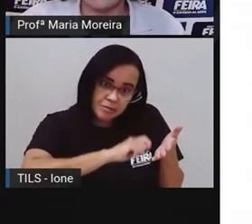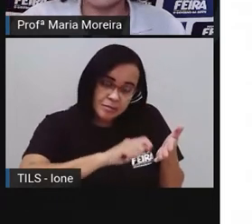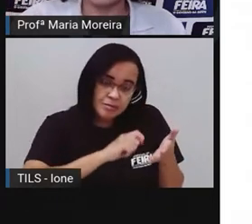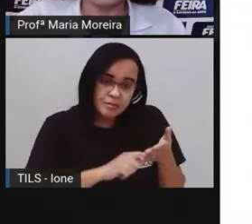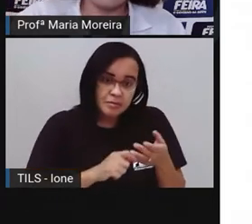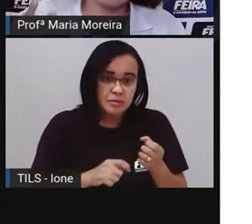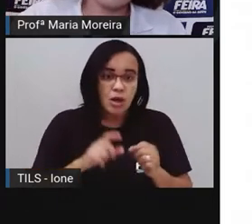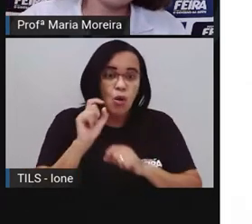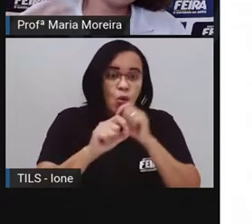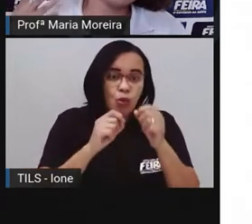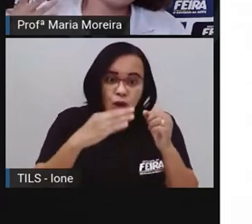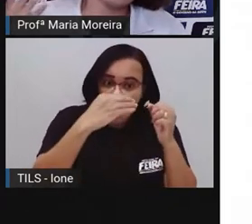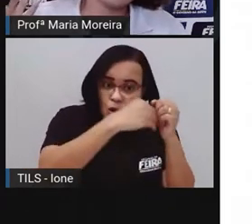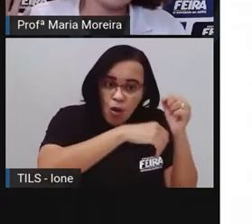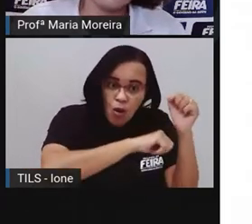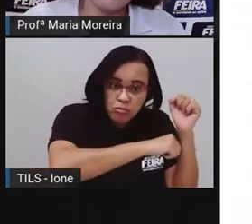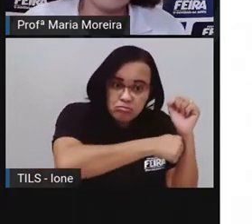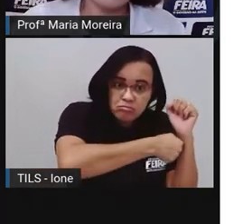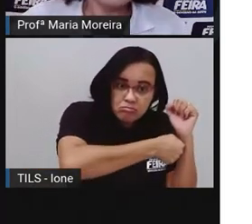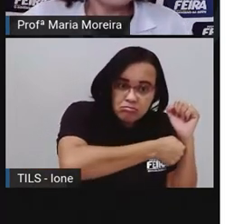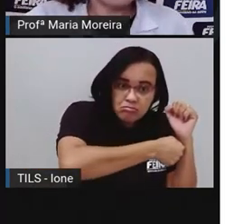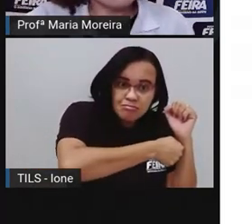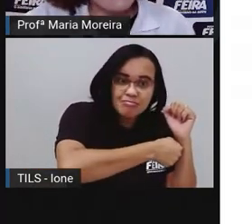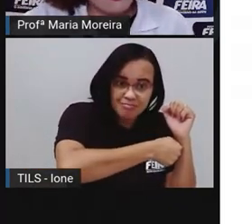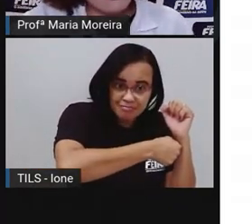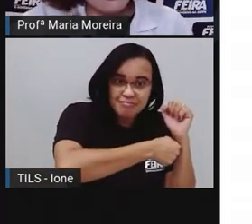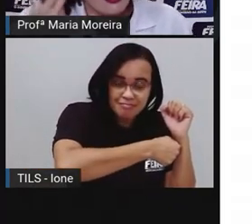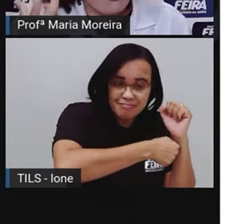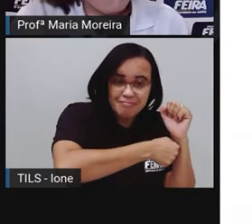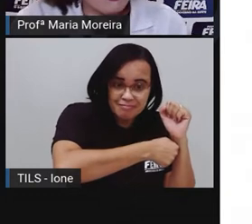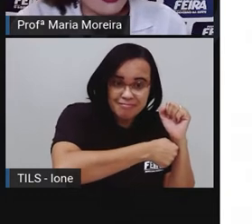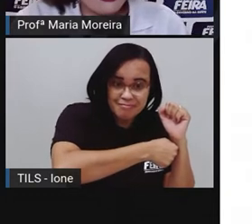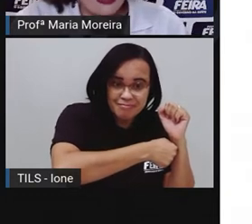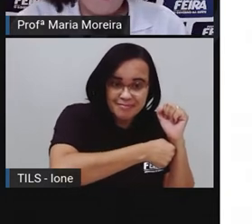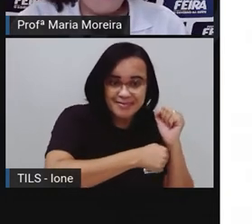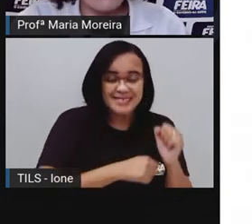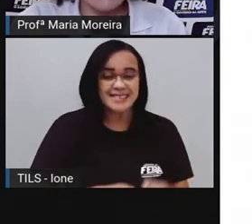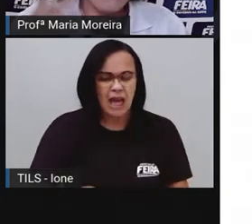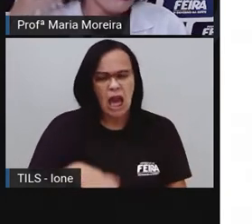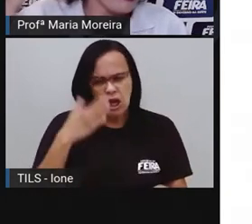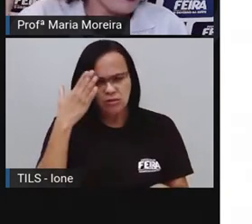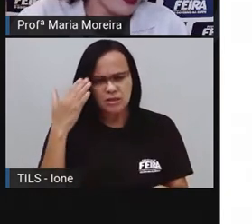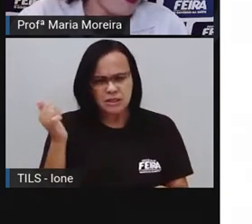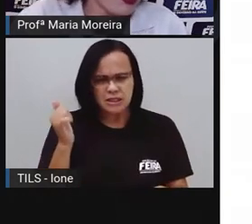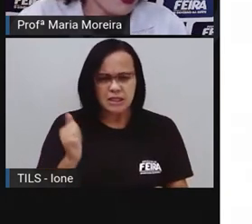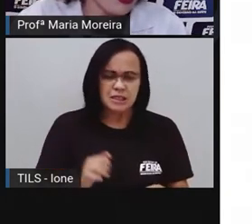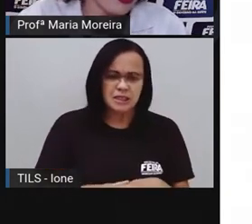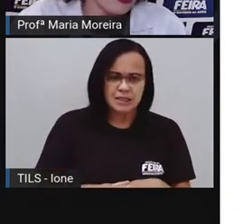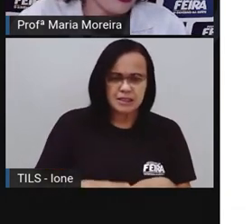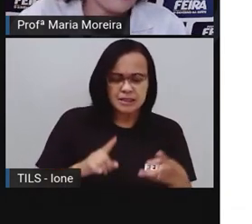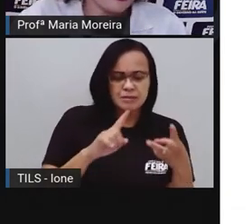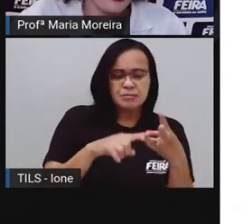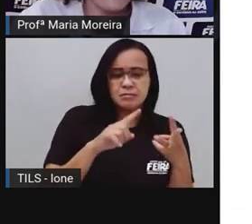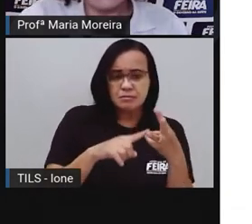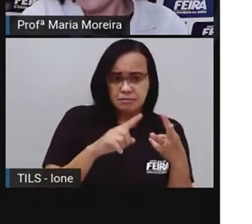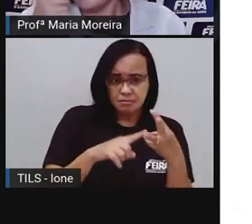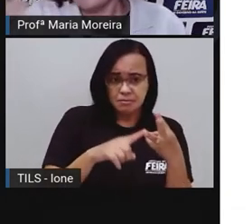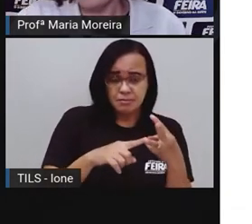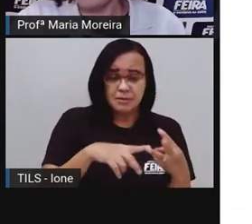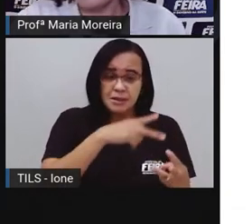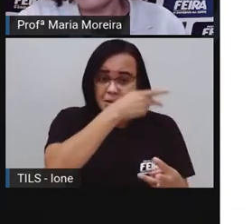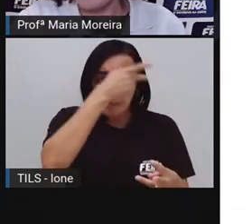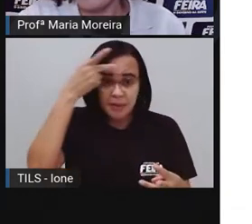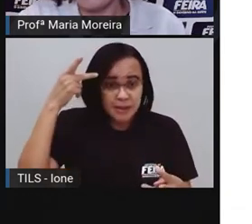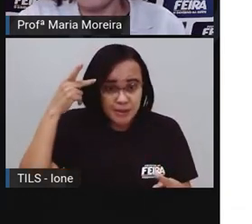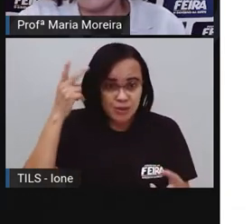com você é o quê? Subjetivo. Eu sei e você sabe, mas uma terceira pessoa que lê essa carta, ela